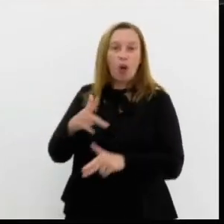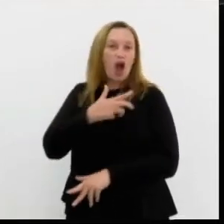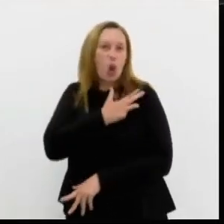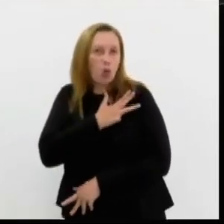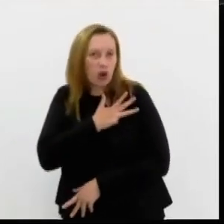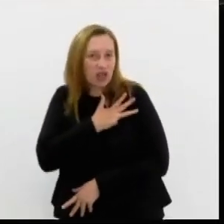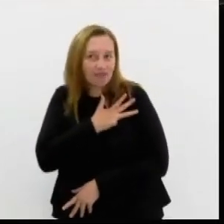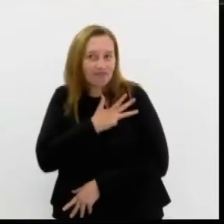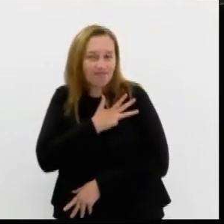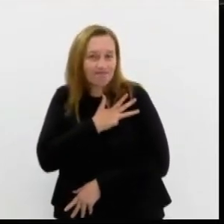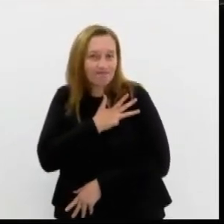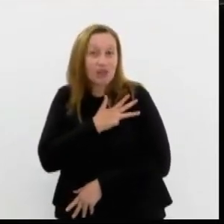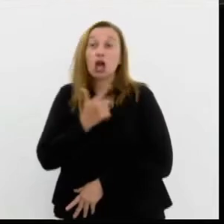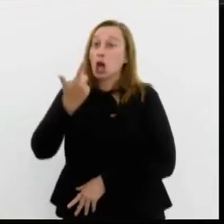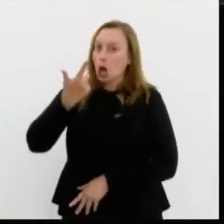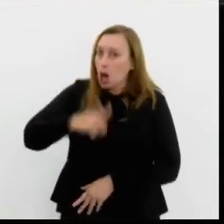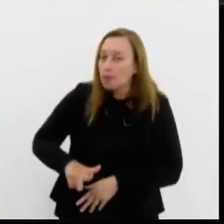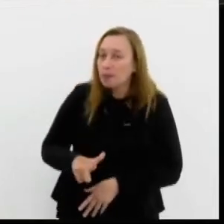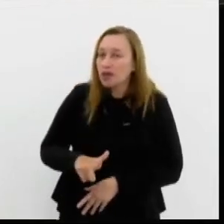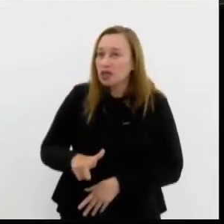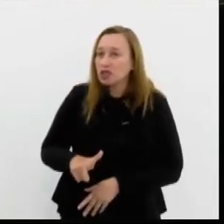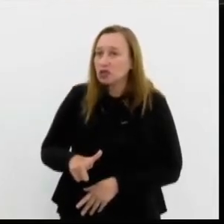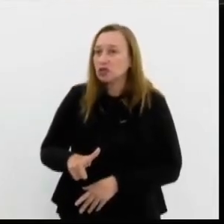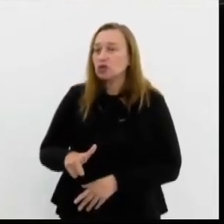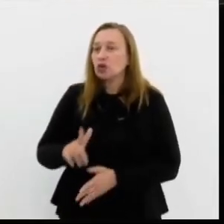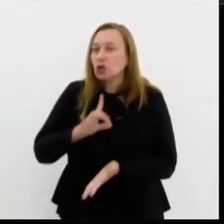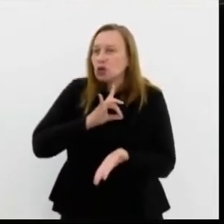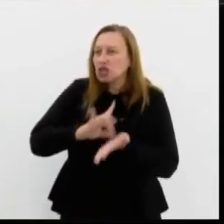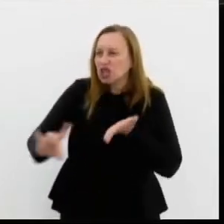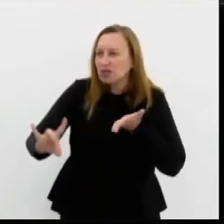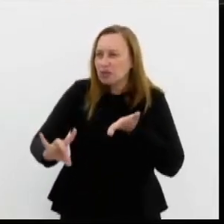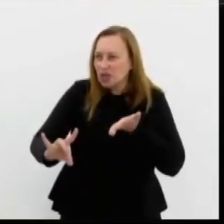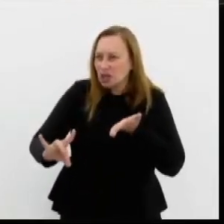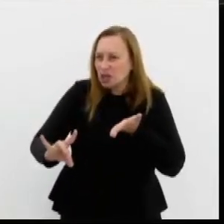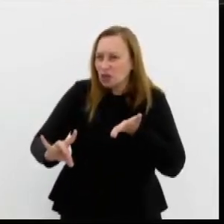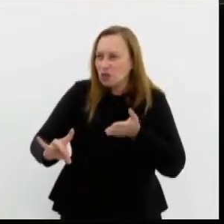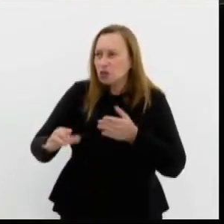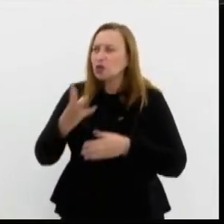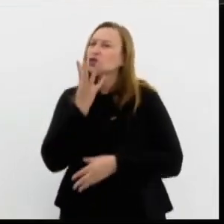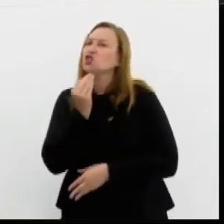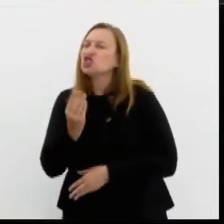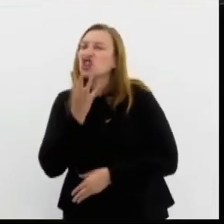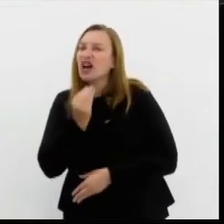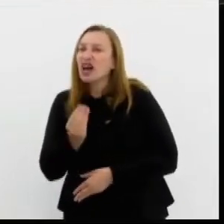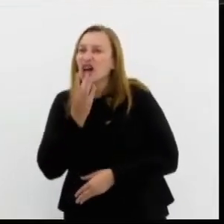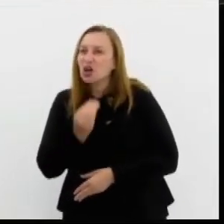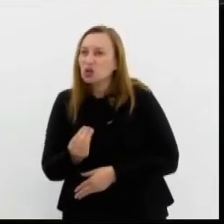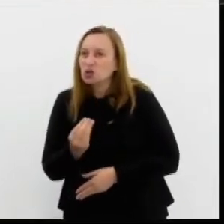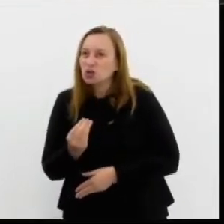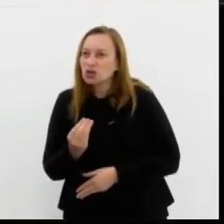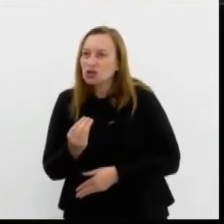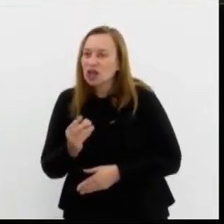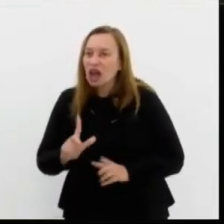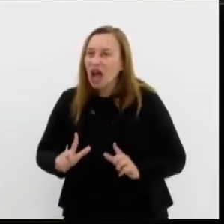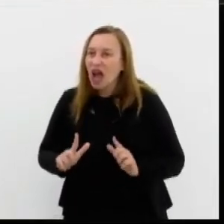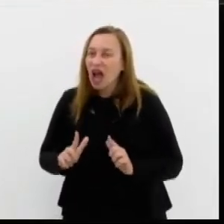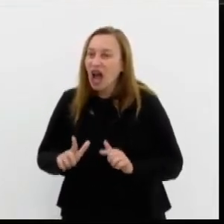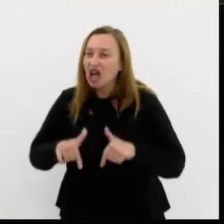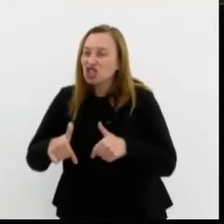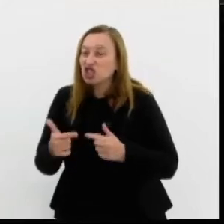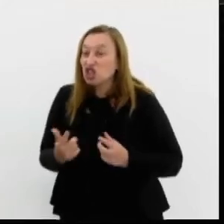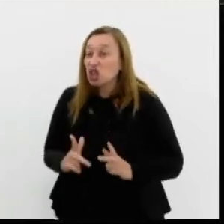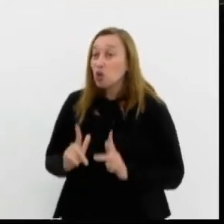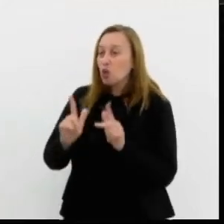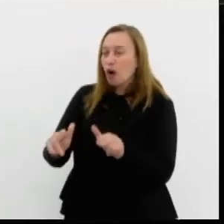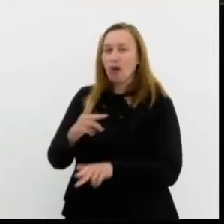Nem, repito, os maiores inimigos declarados de Israel foram tão longe quanto Lula,